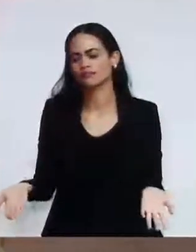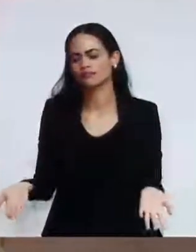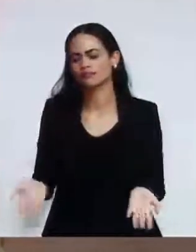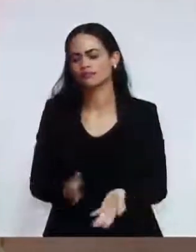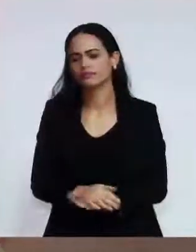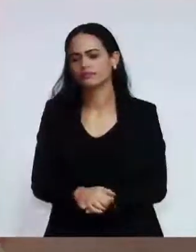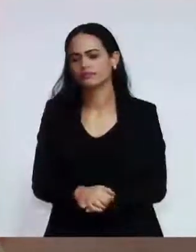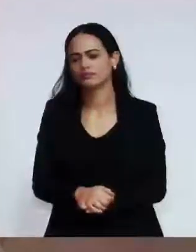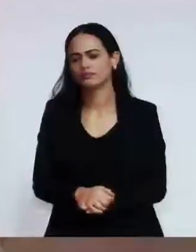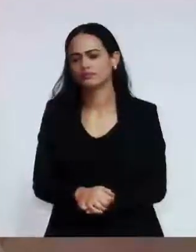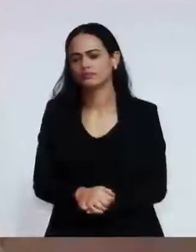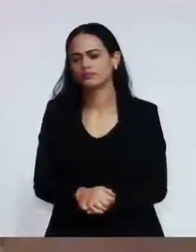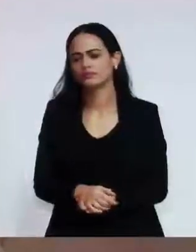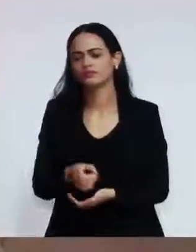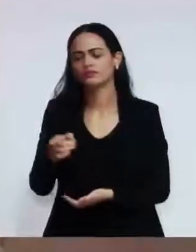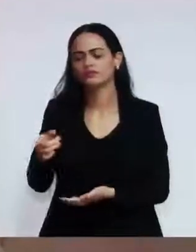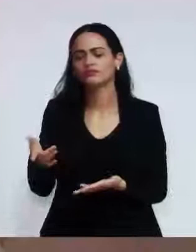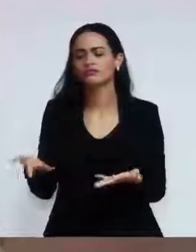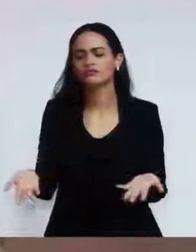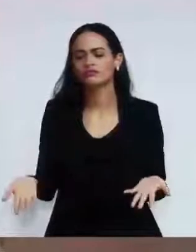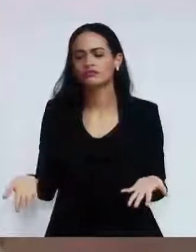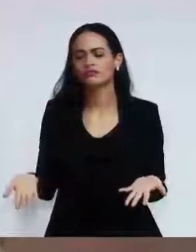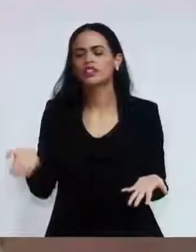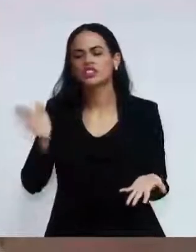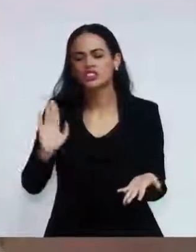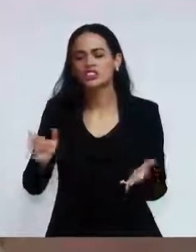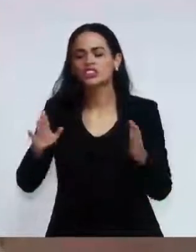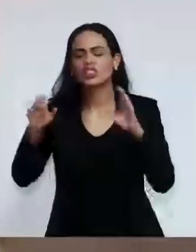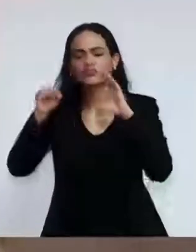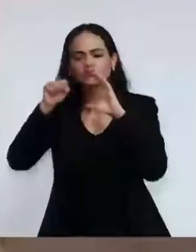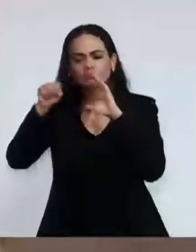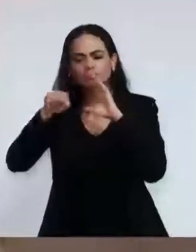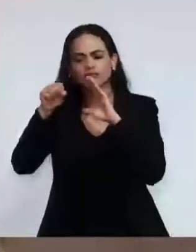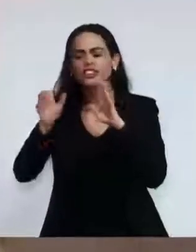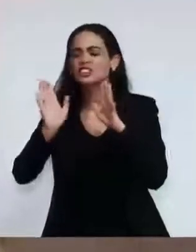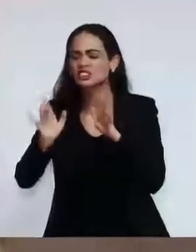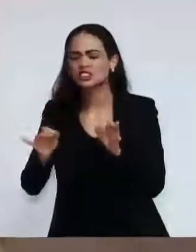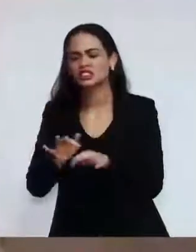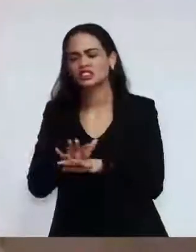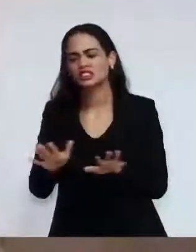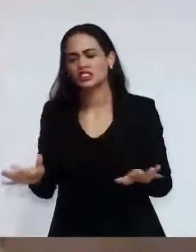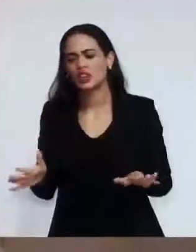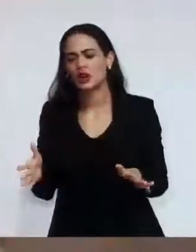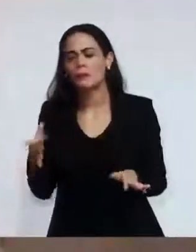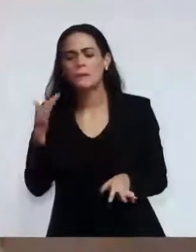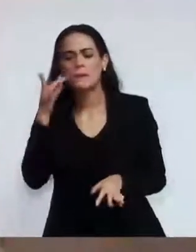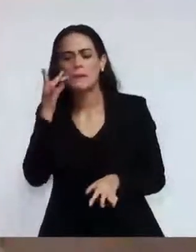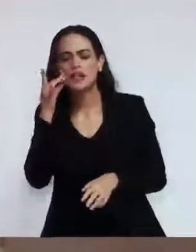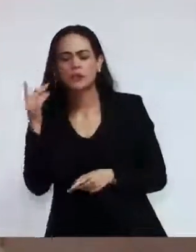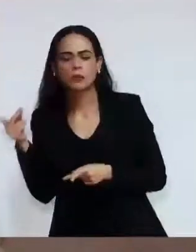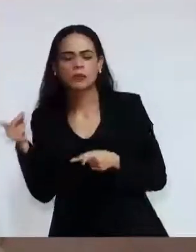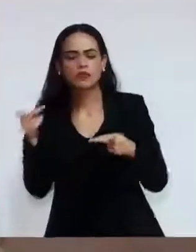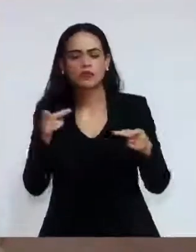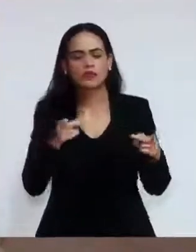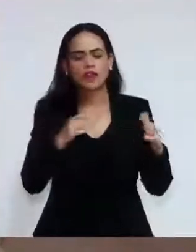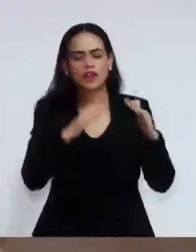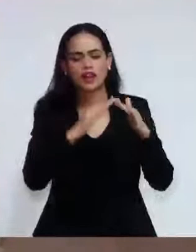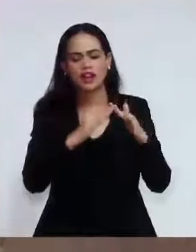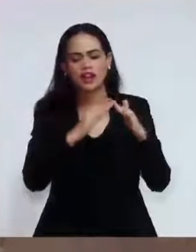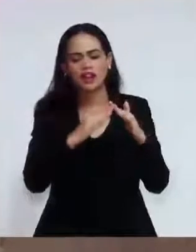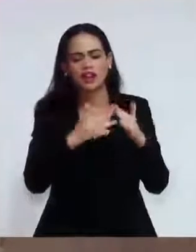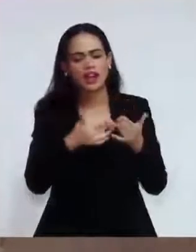O senhor já tinha feito o vídeo suficiente? E na casa da pessoa, filmar a casa da pessoa, apesar de eu achar que